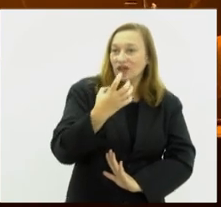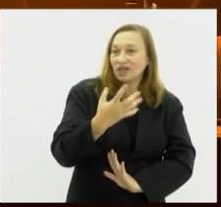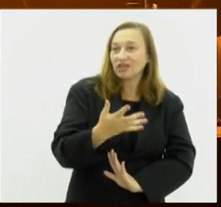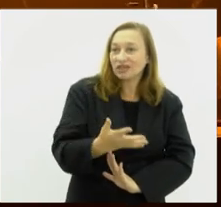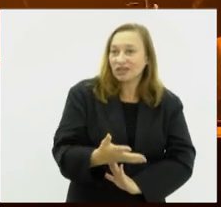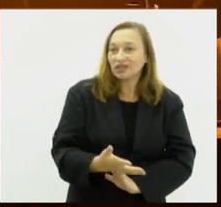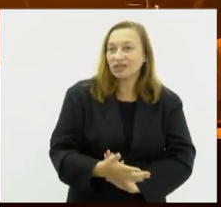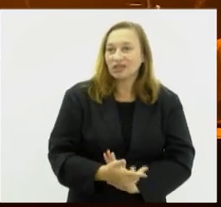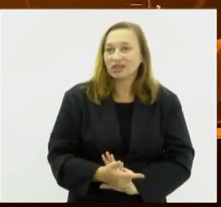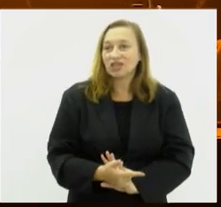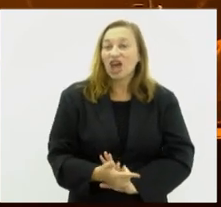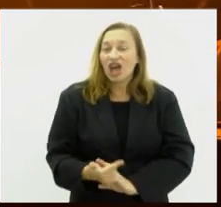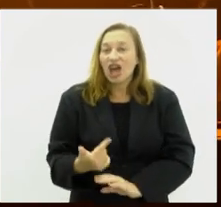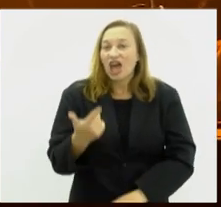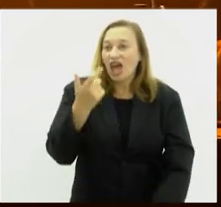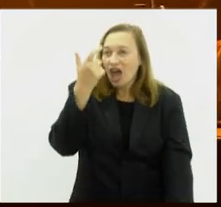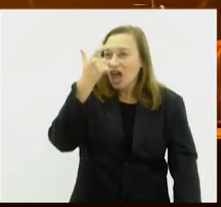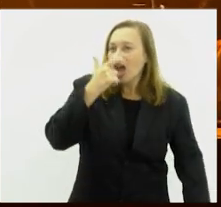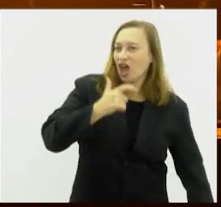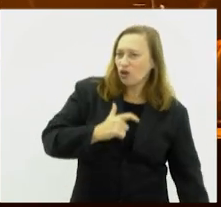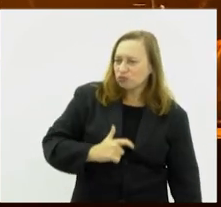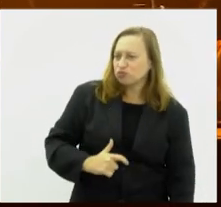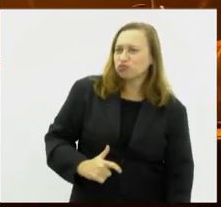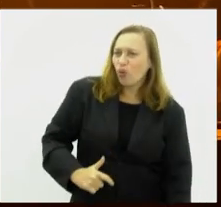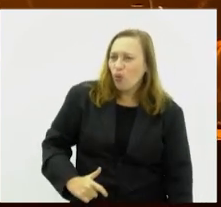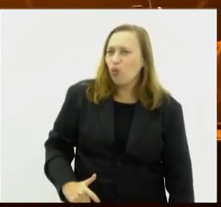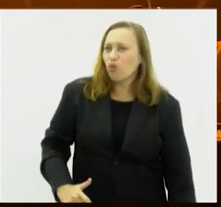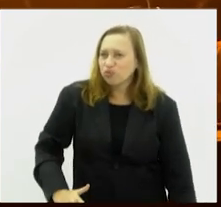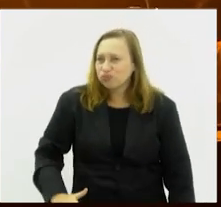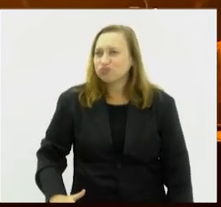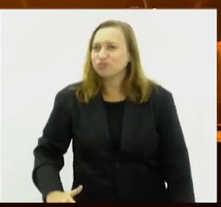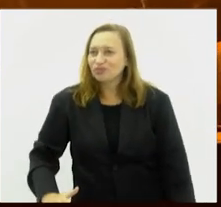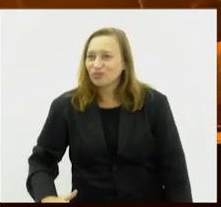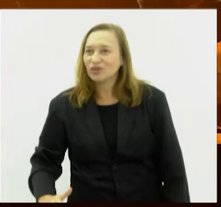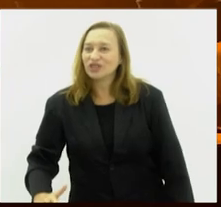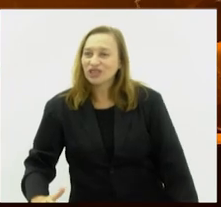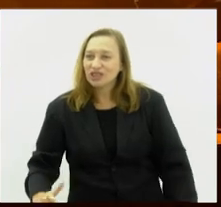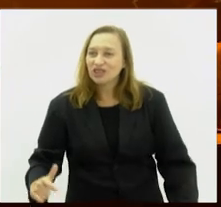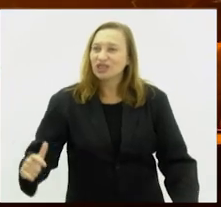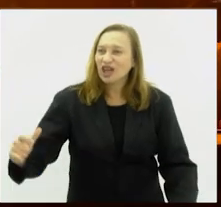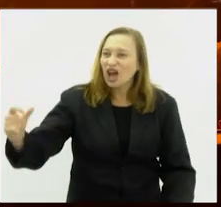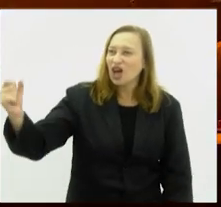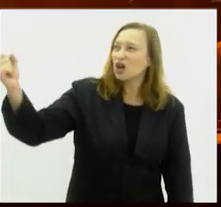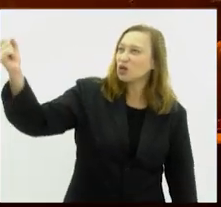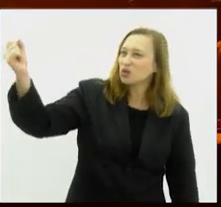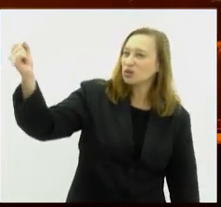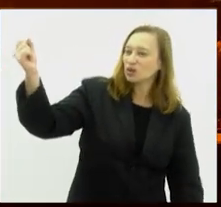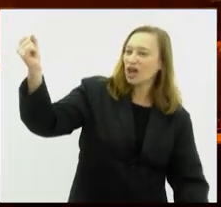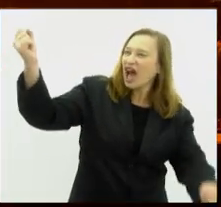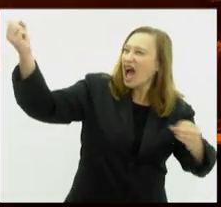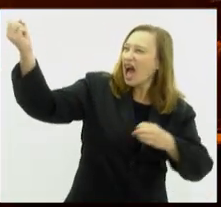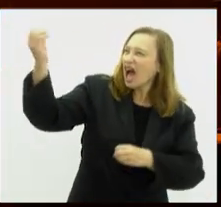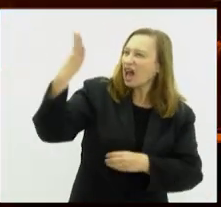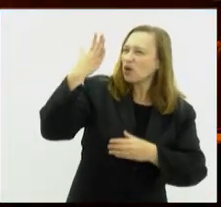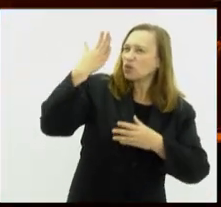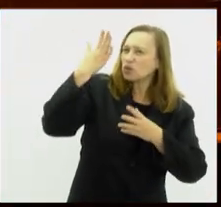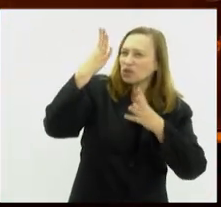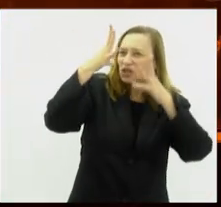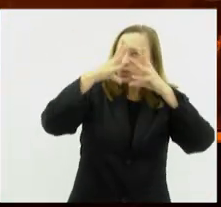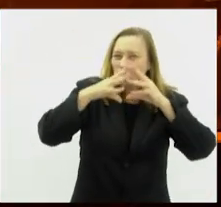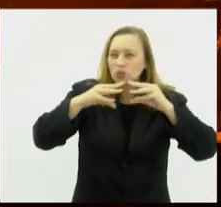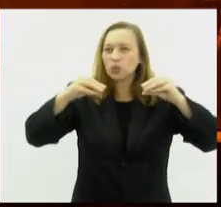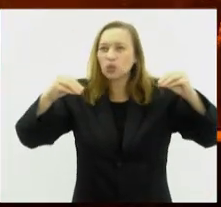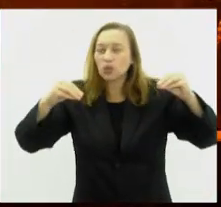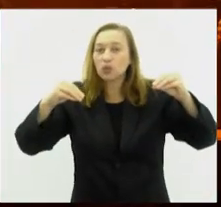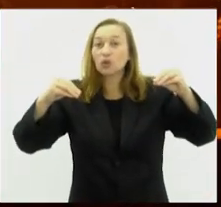vela que acende, eu sou a luz que se apaga. O musical se